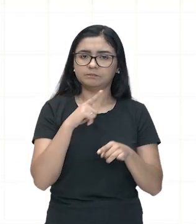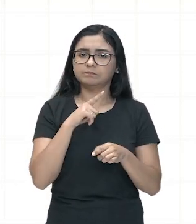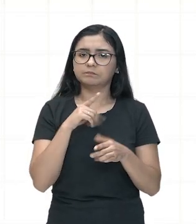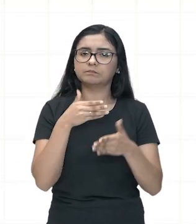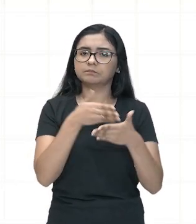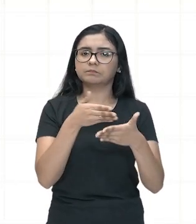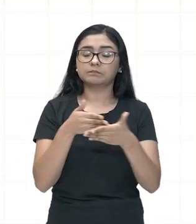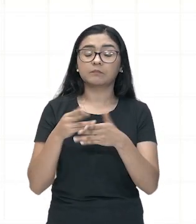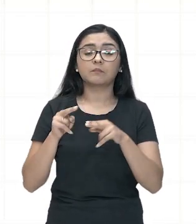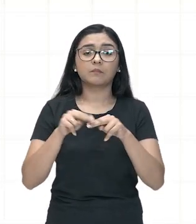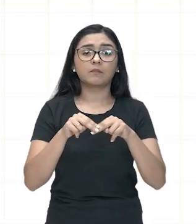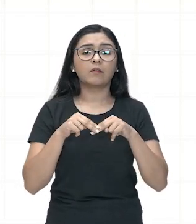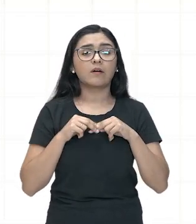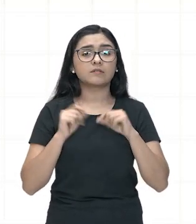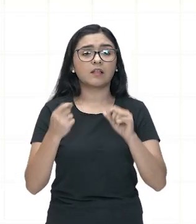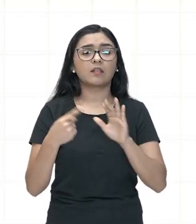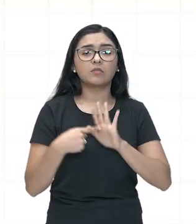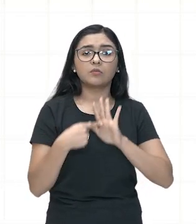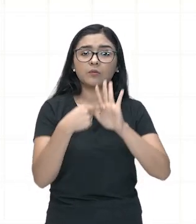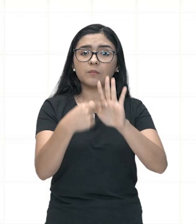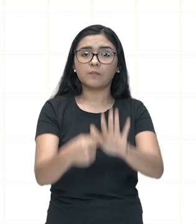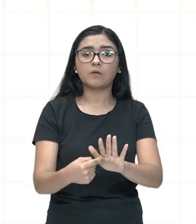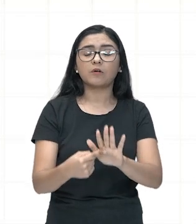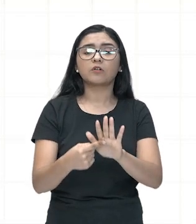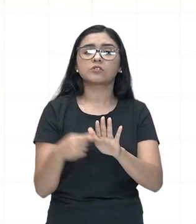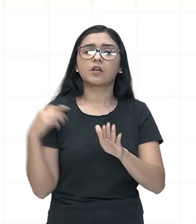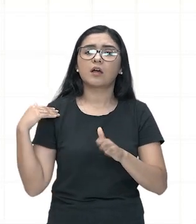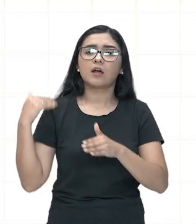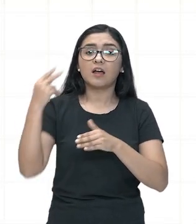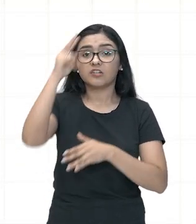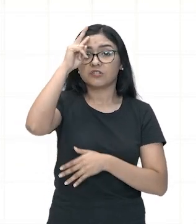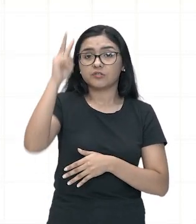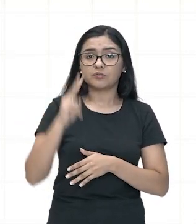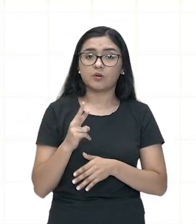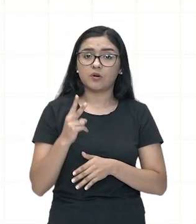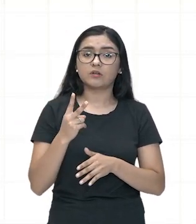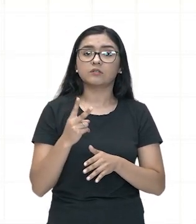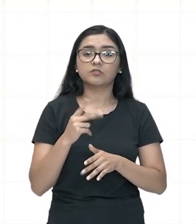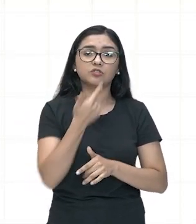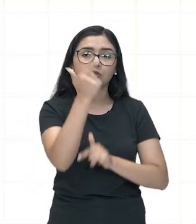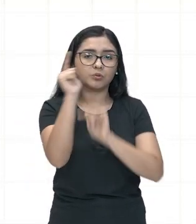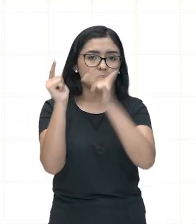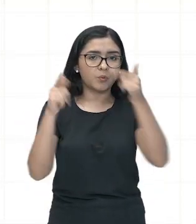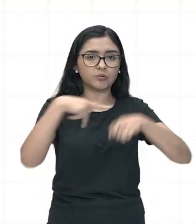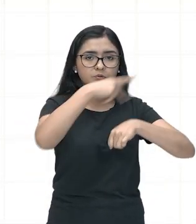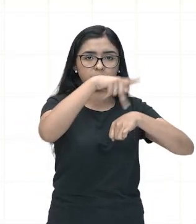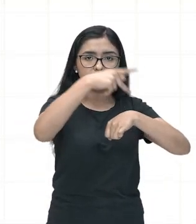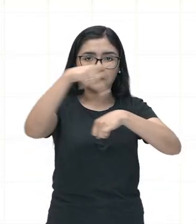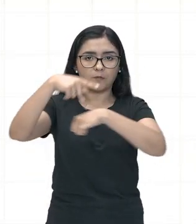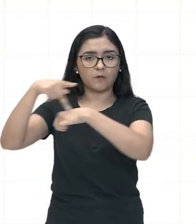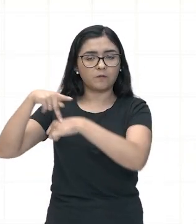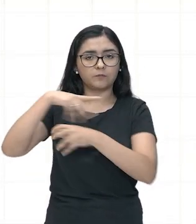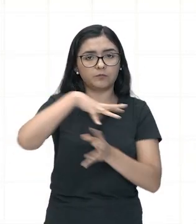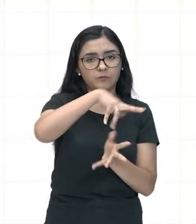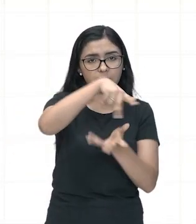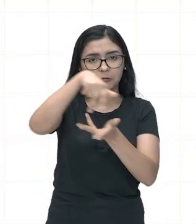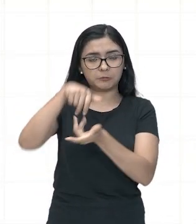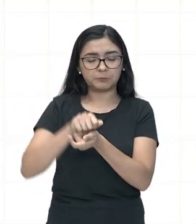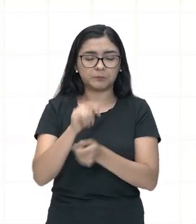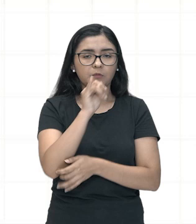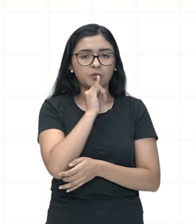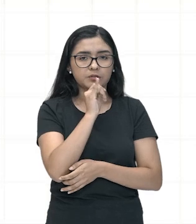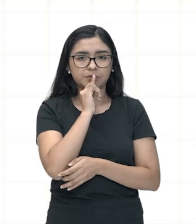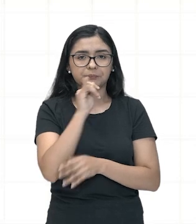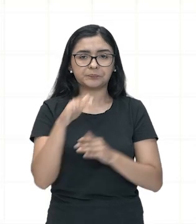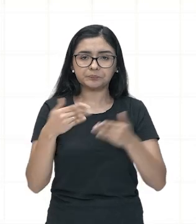ela não reflete as trajetórias históricas de outros povos ao redor do mundo. Por exemplo,